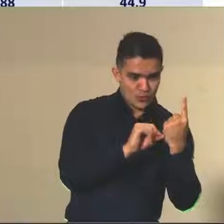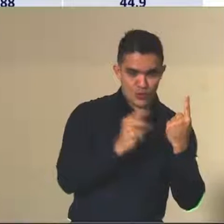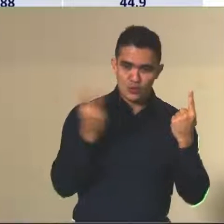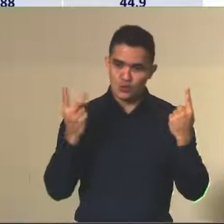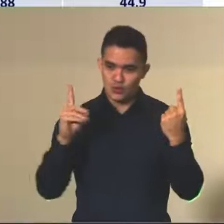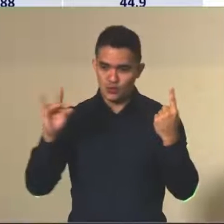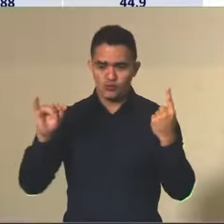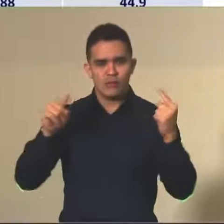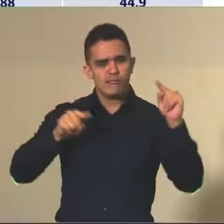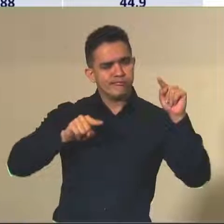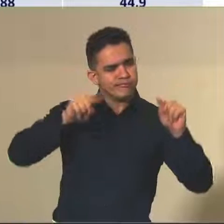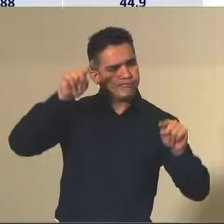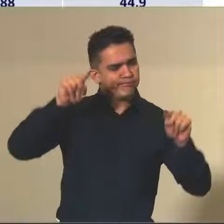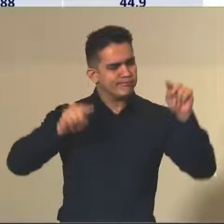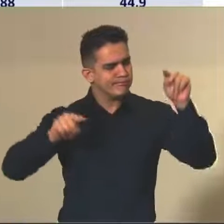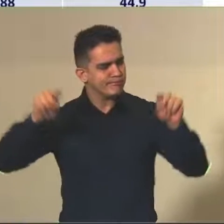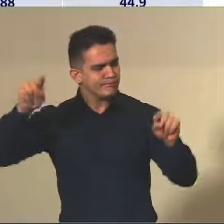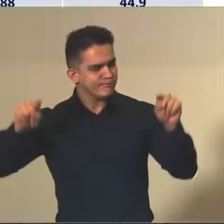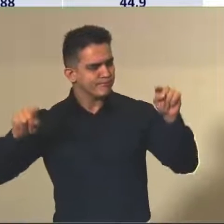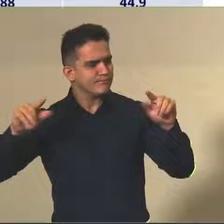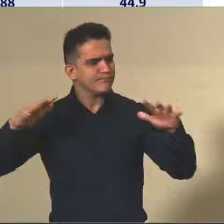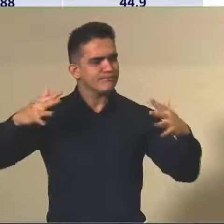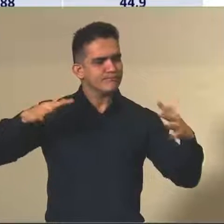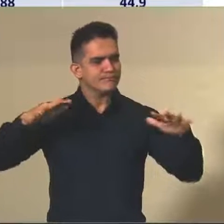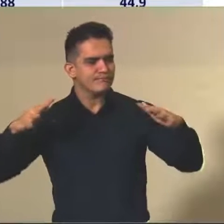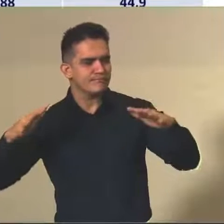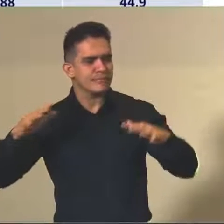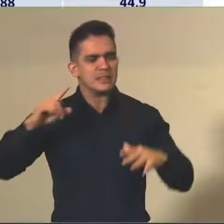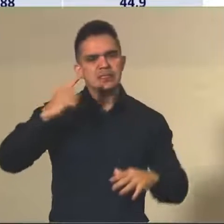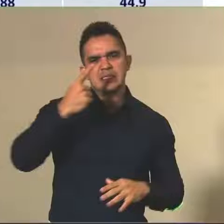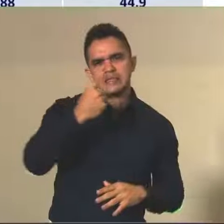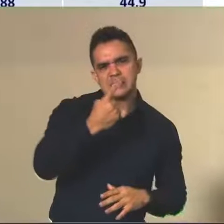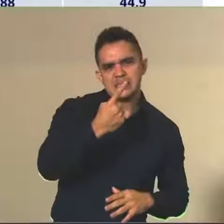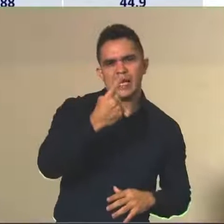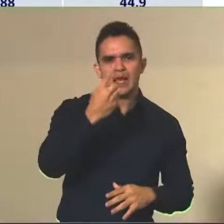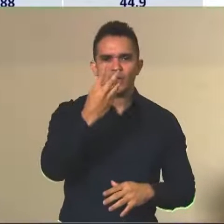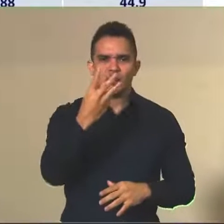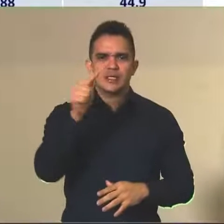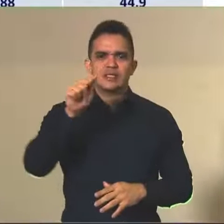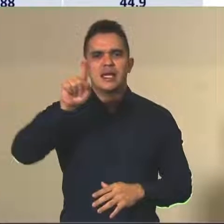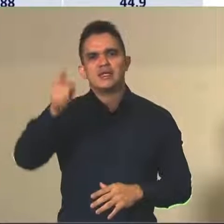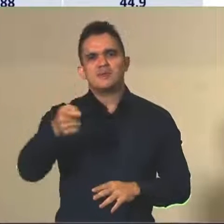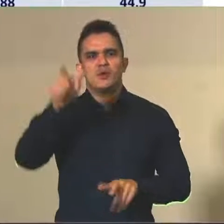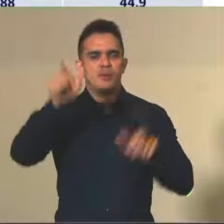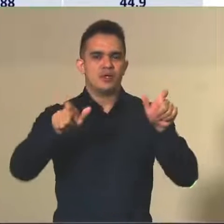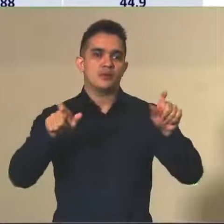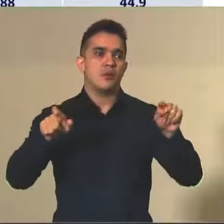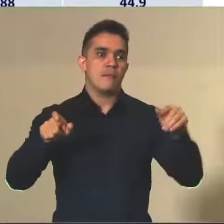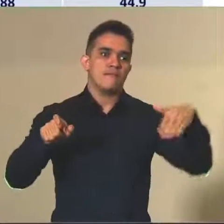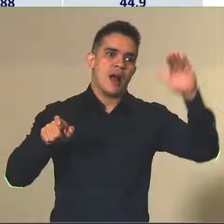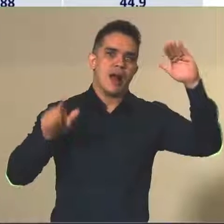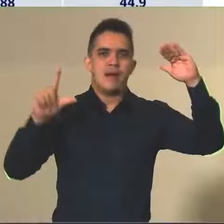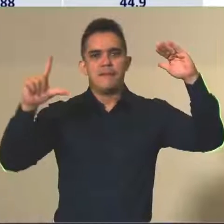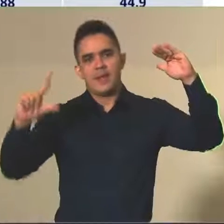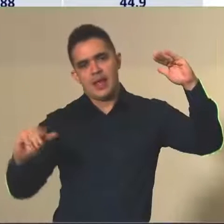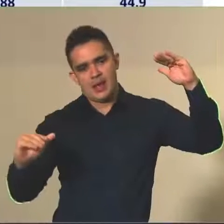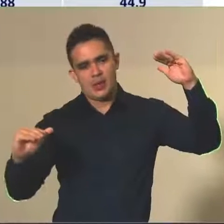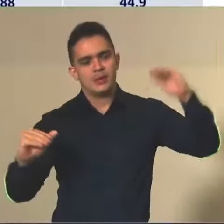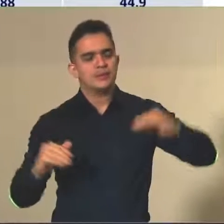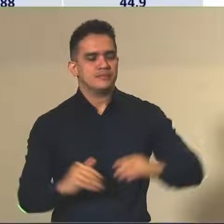houve uma variação de mais ou menos 137.000 pessoas, o que é um número